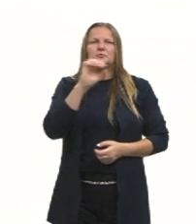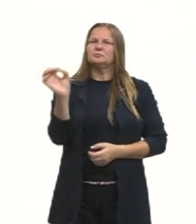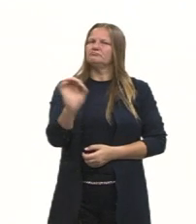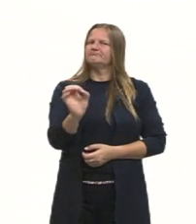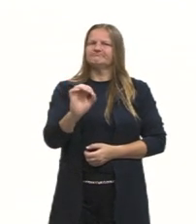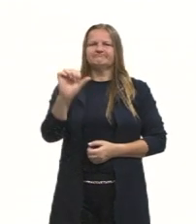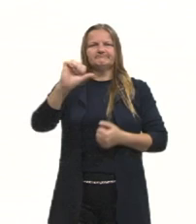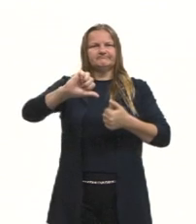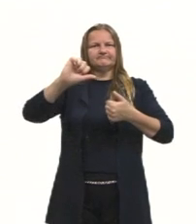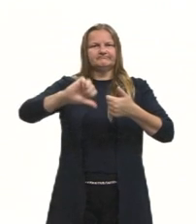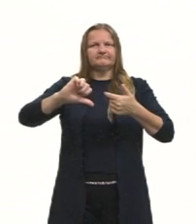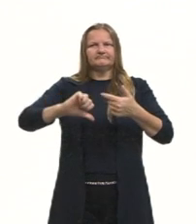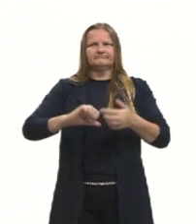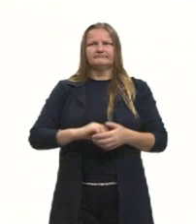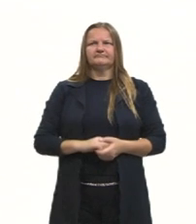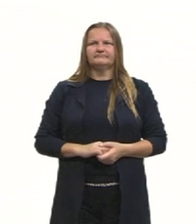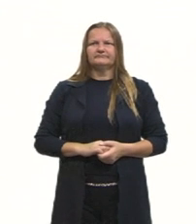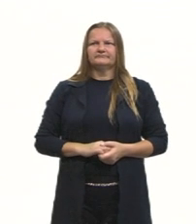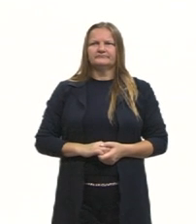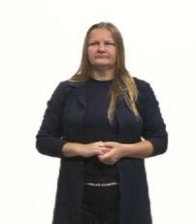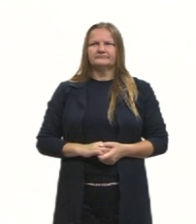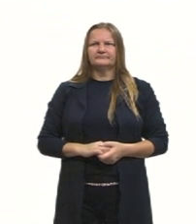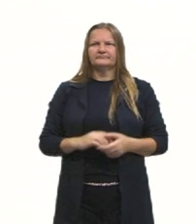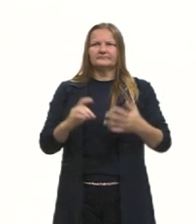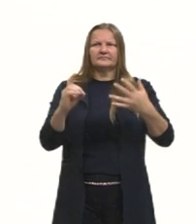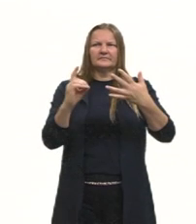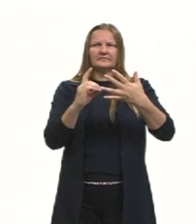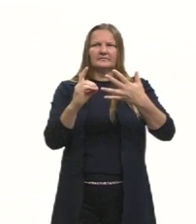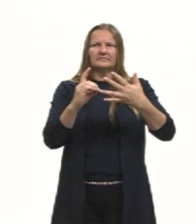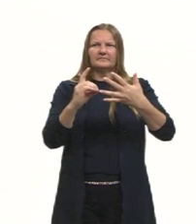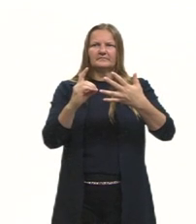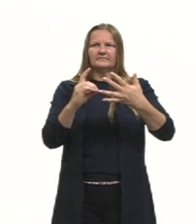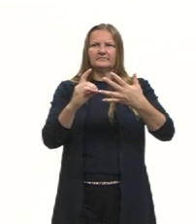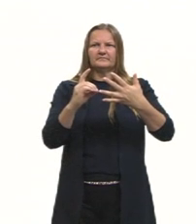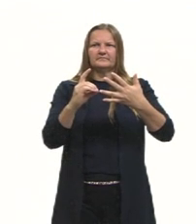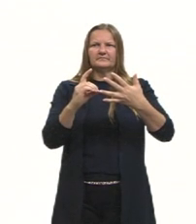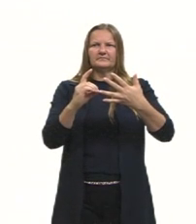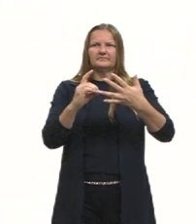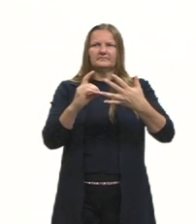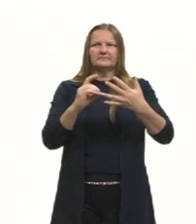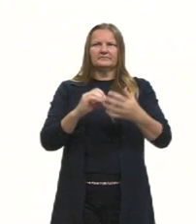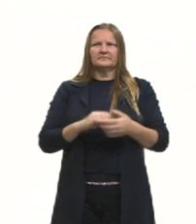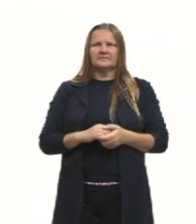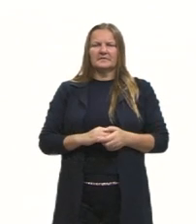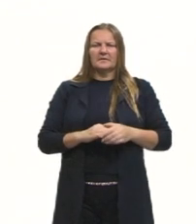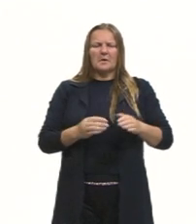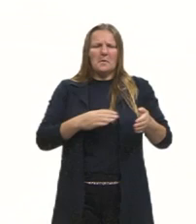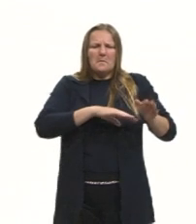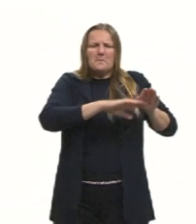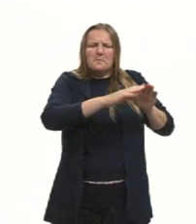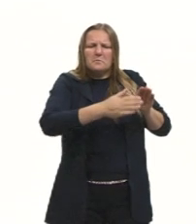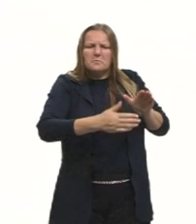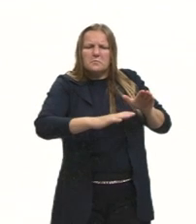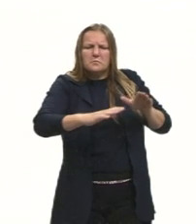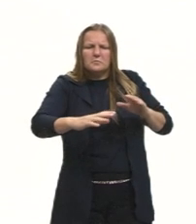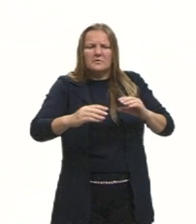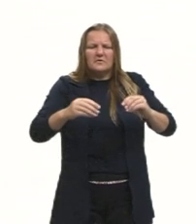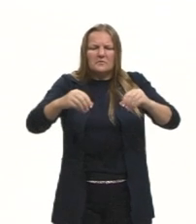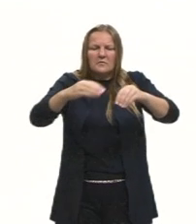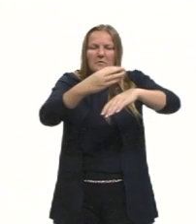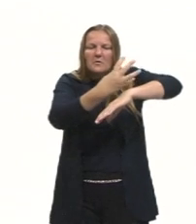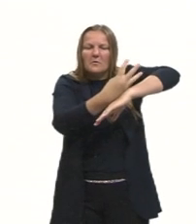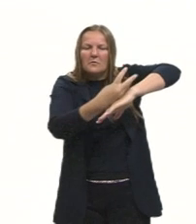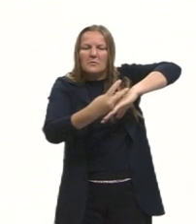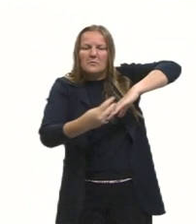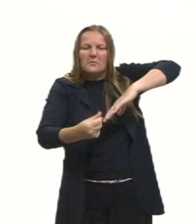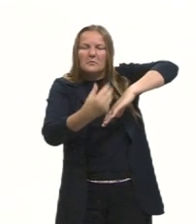não. Dentro dessa concepção, nós estamos vendo que é uma construção. Bacias sedimentares? A gente lembra que Bacias sedimentares, justamente, o